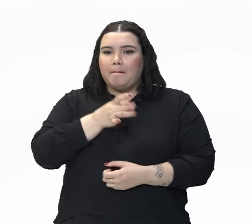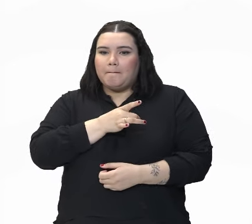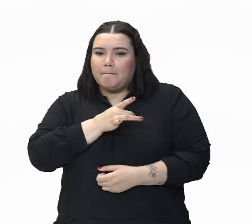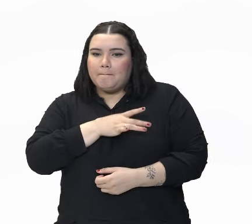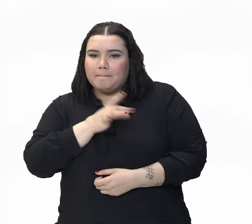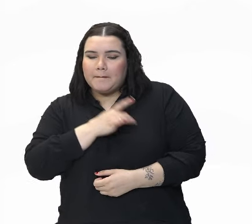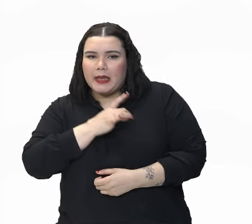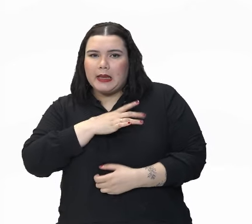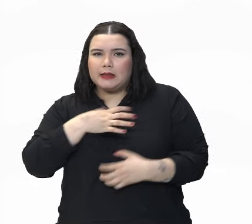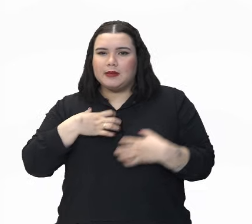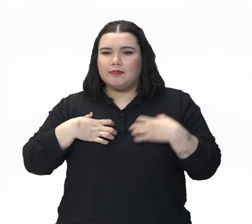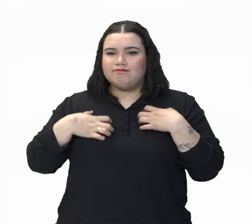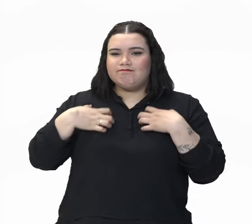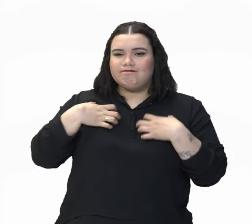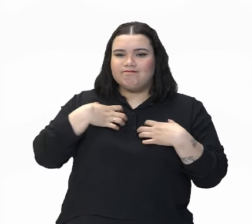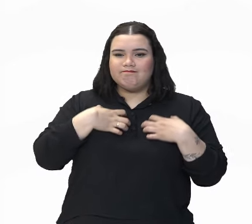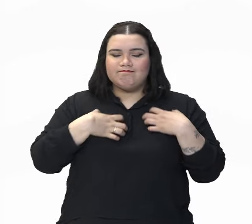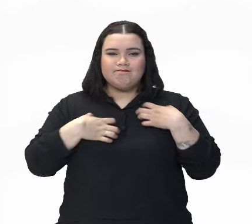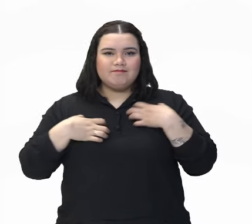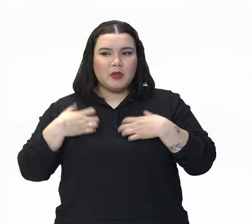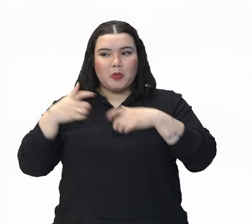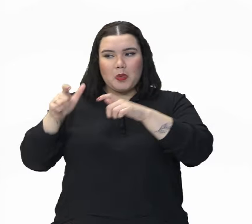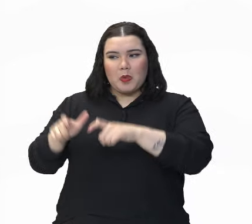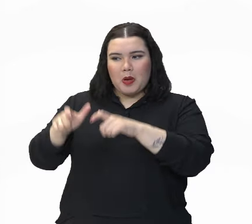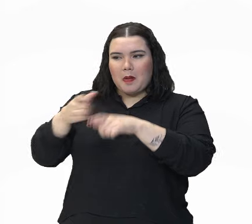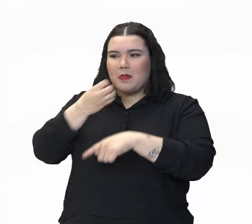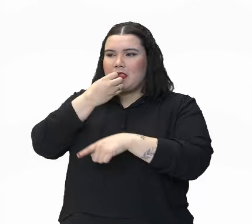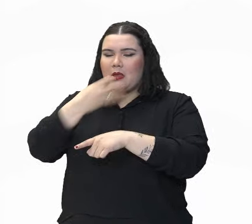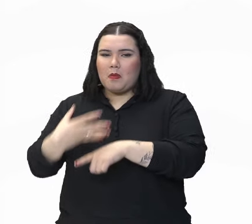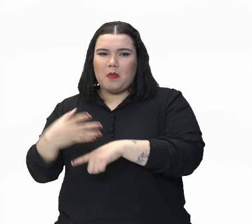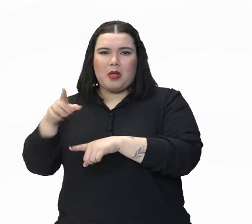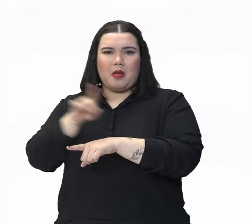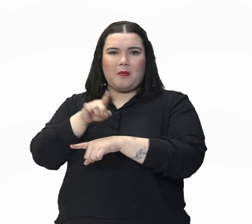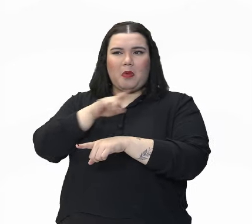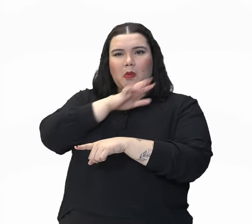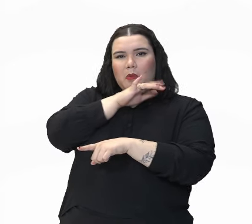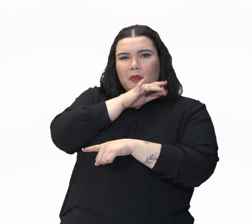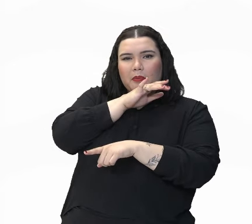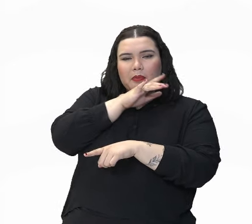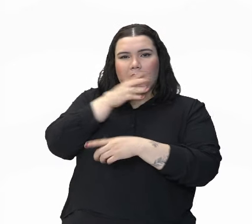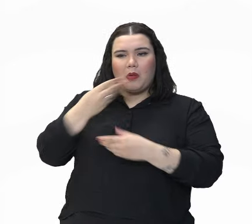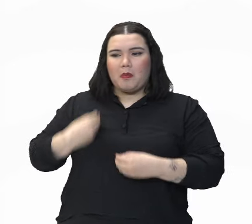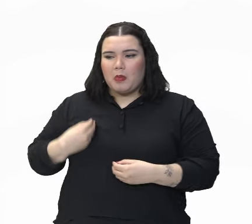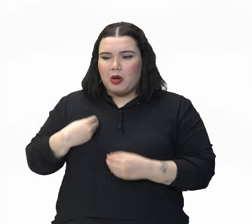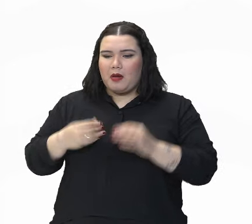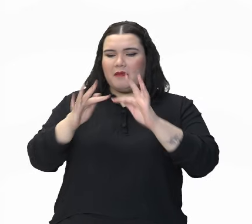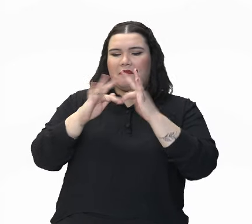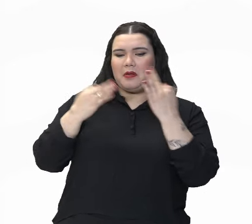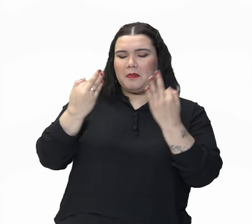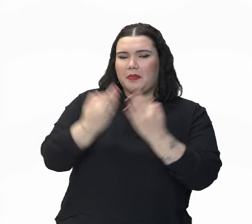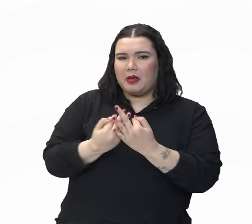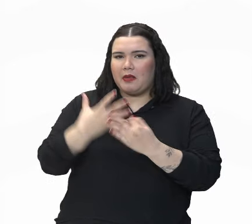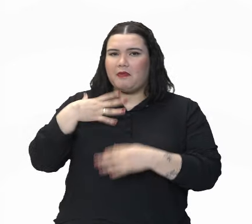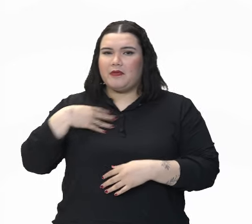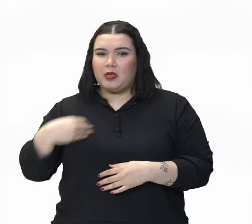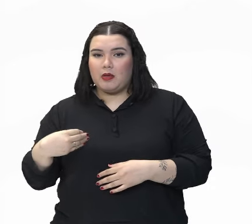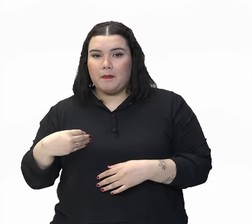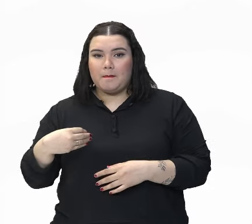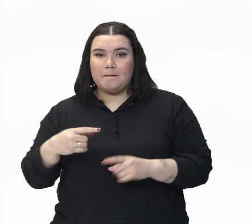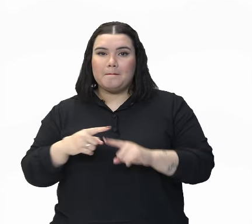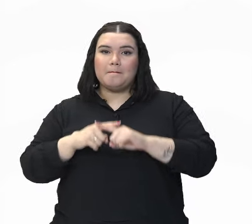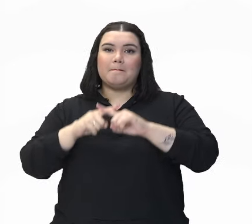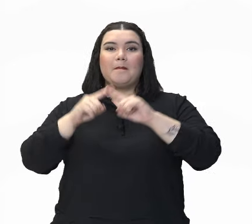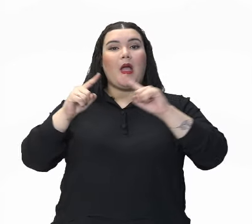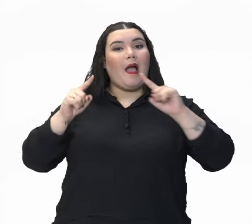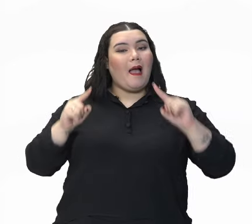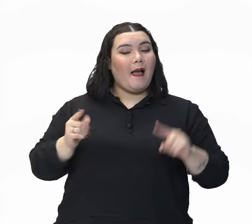o lugar, não é lugar para se morar com uma família, criar filhos, mas é o lugar em que se